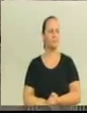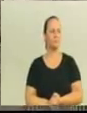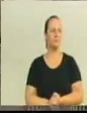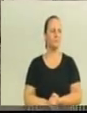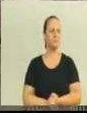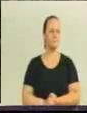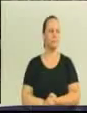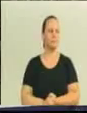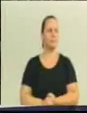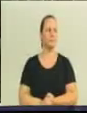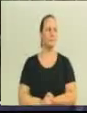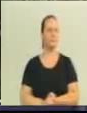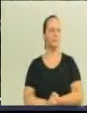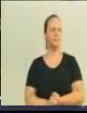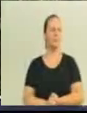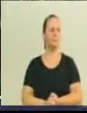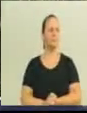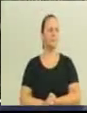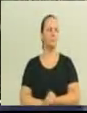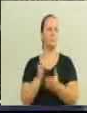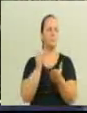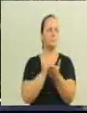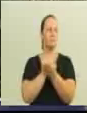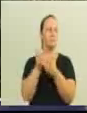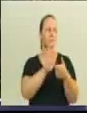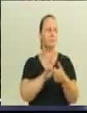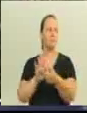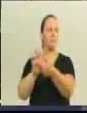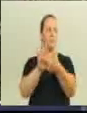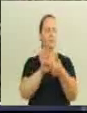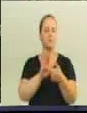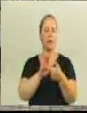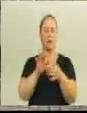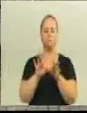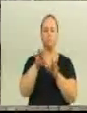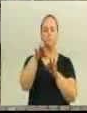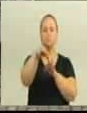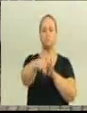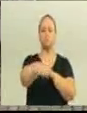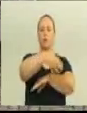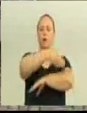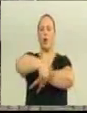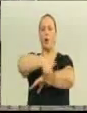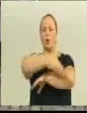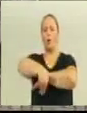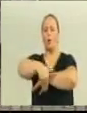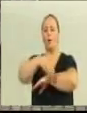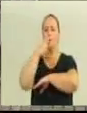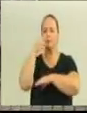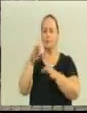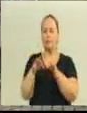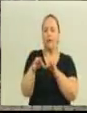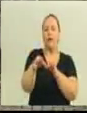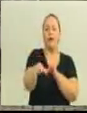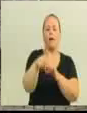Vamos mostrar o prolongamento da rua Alexandre Krenkel, onde está situado